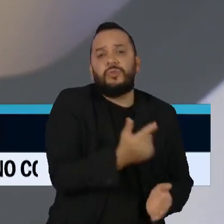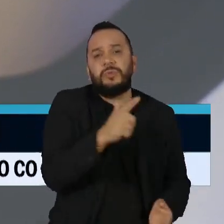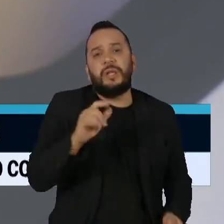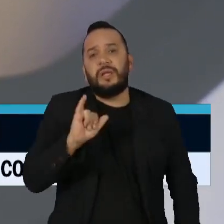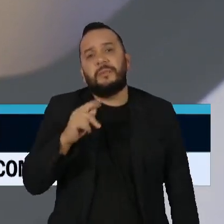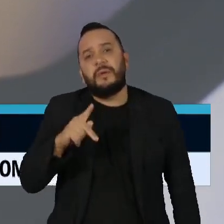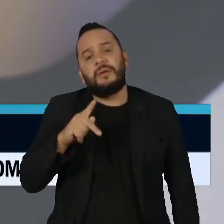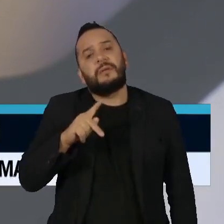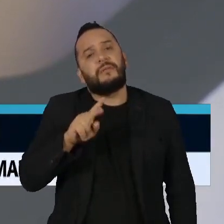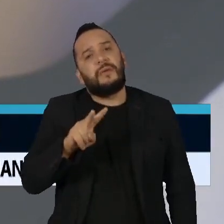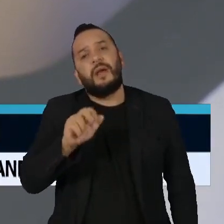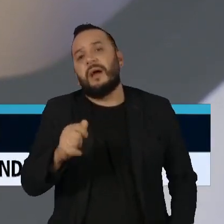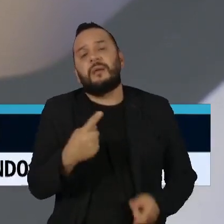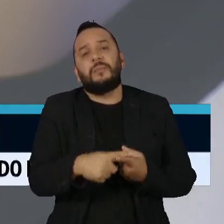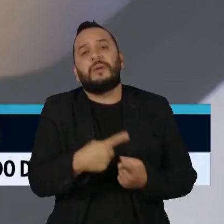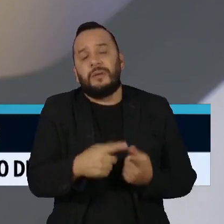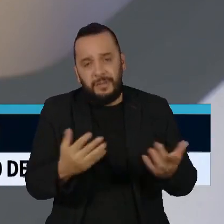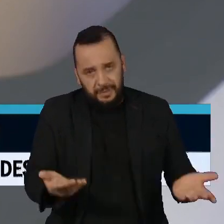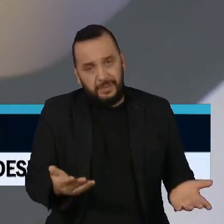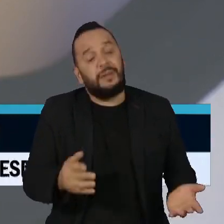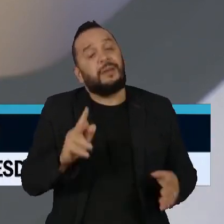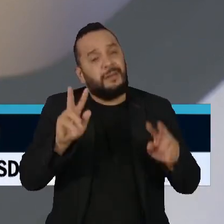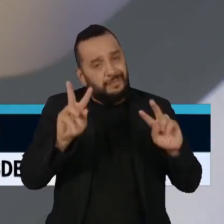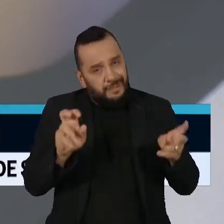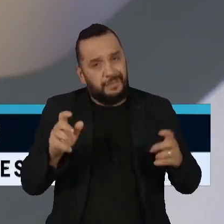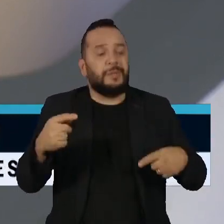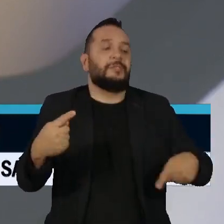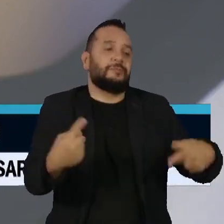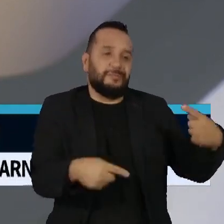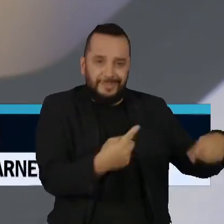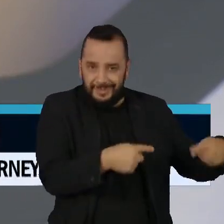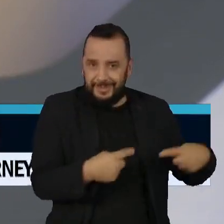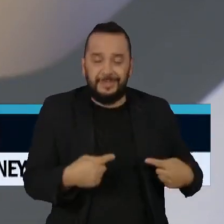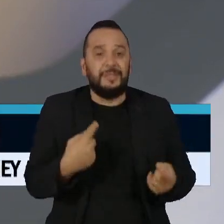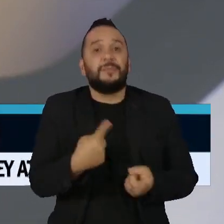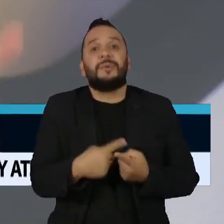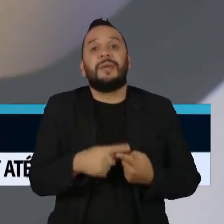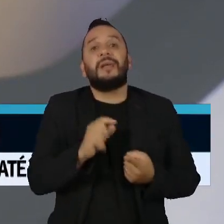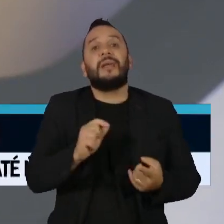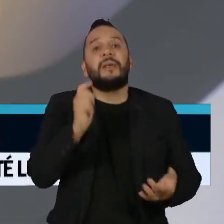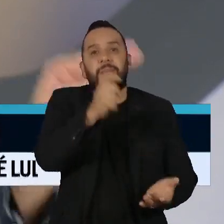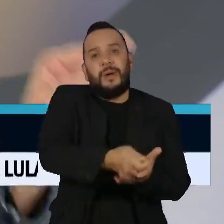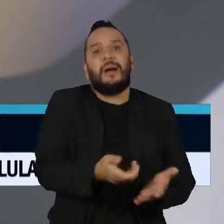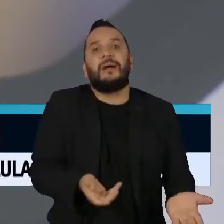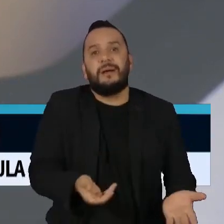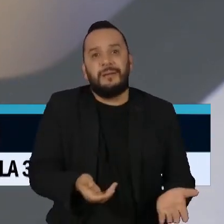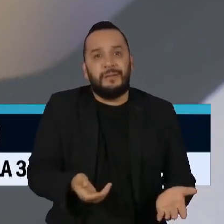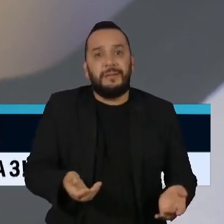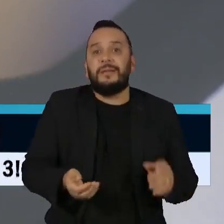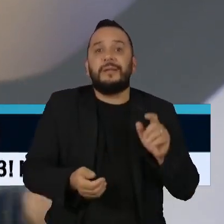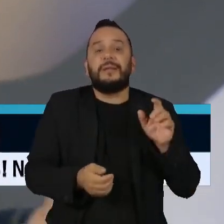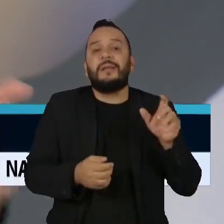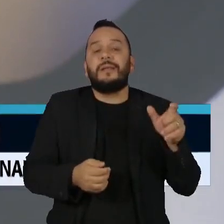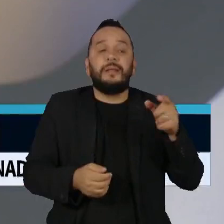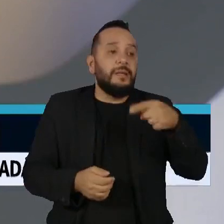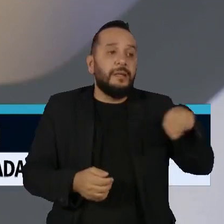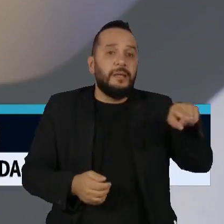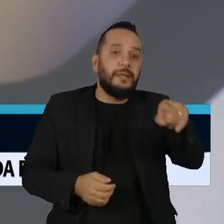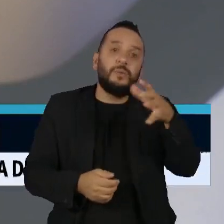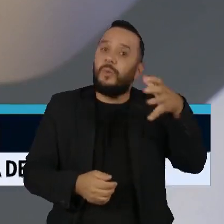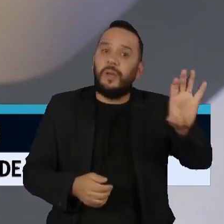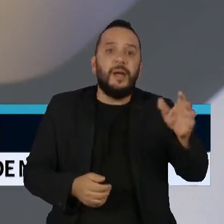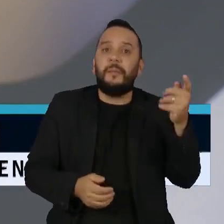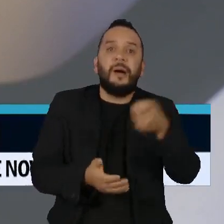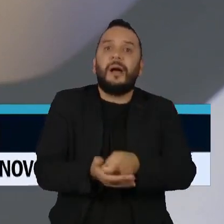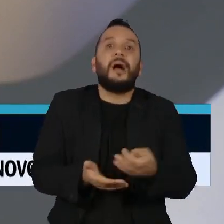tumultuado, um tema muito disputado, porque de fato a gente está debatendo quem paga a conta e quem se recusa a pagar conforme a sua capacidade